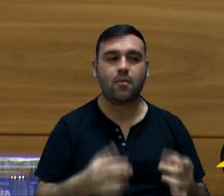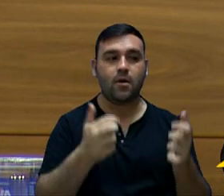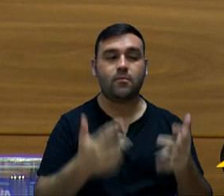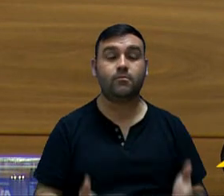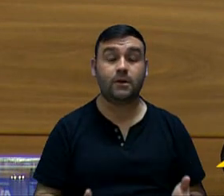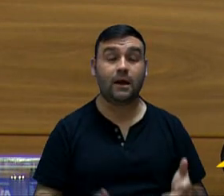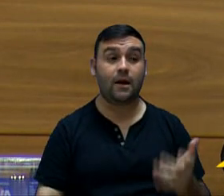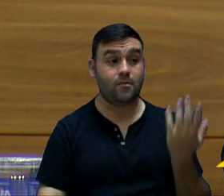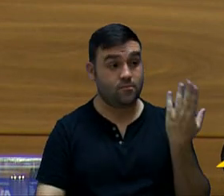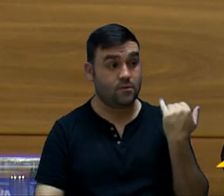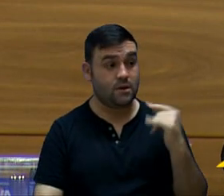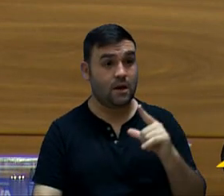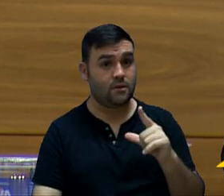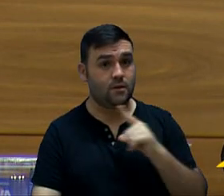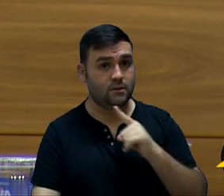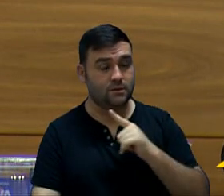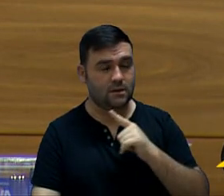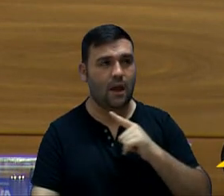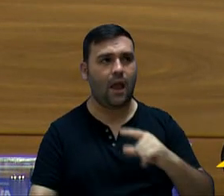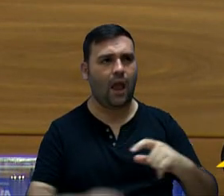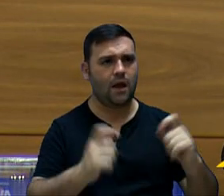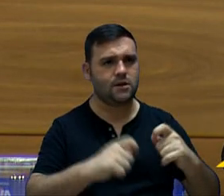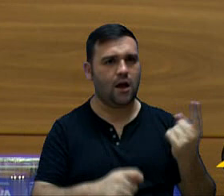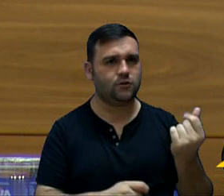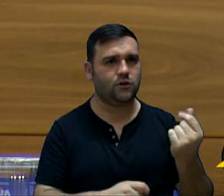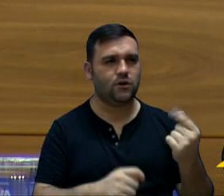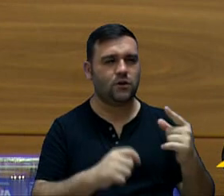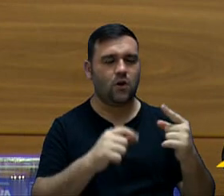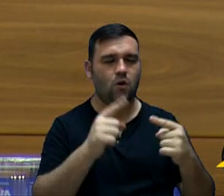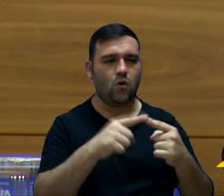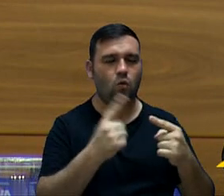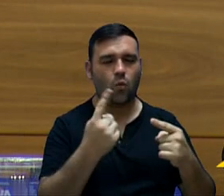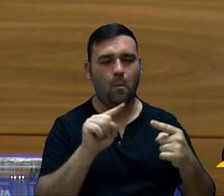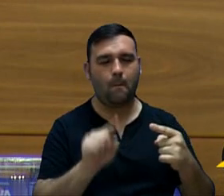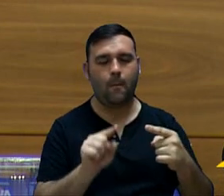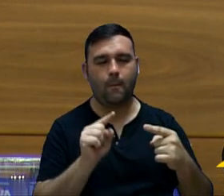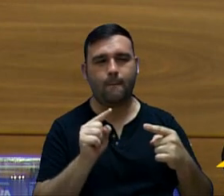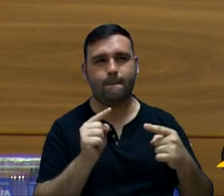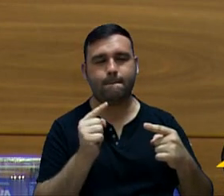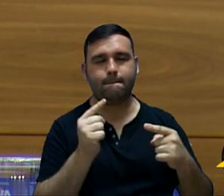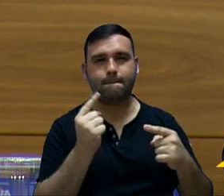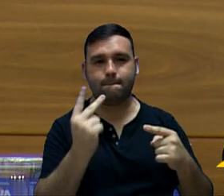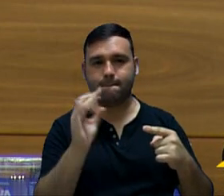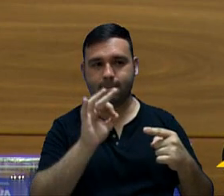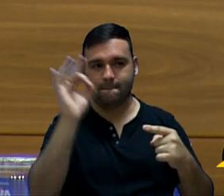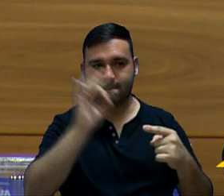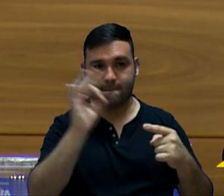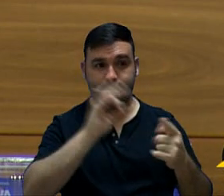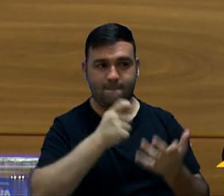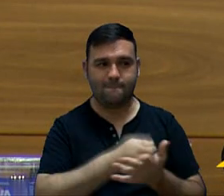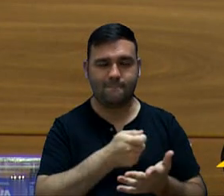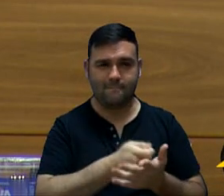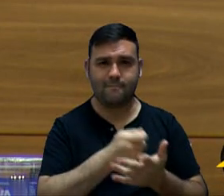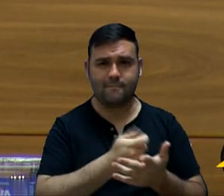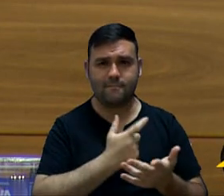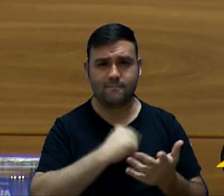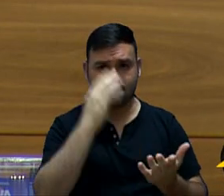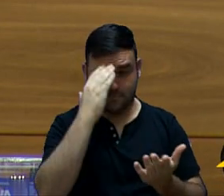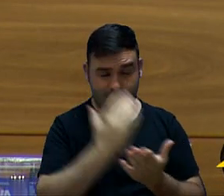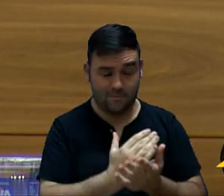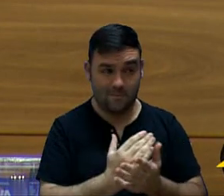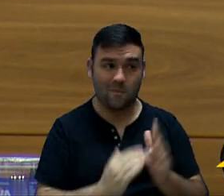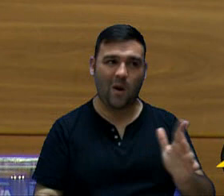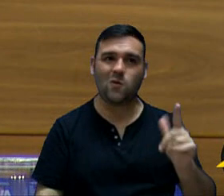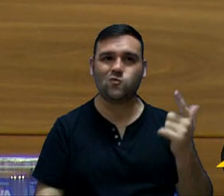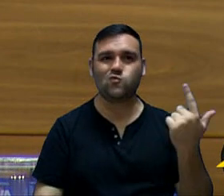havia disponibilidade suficiente para atender 1,2% referente às emendas obrigatórias impositivas, quando